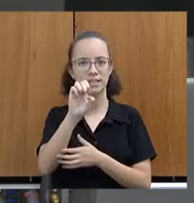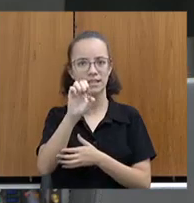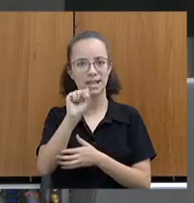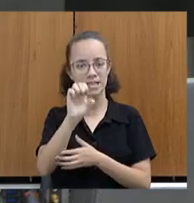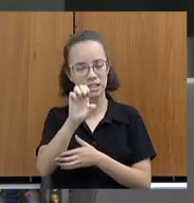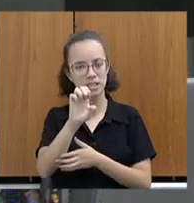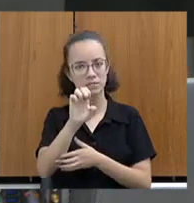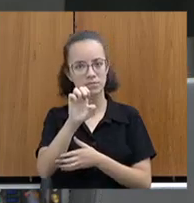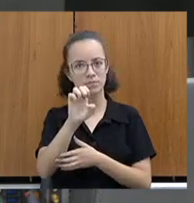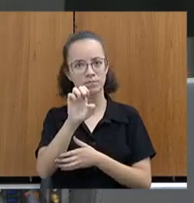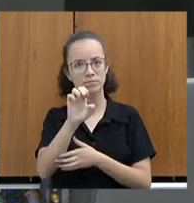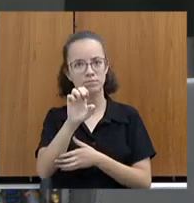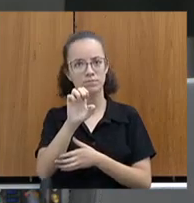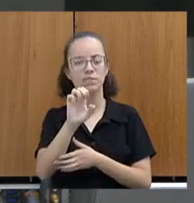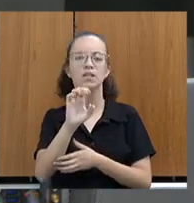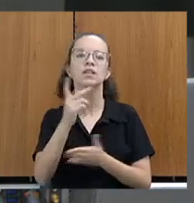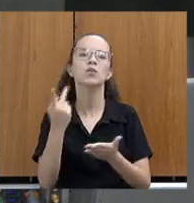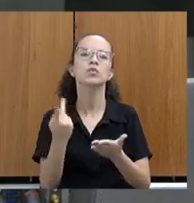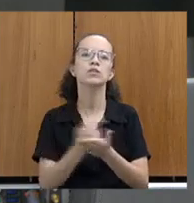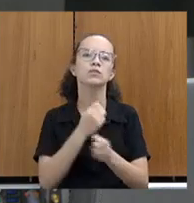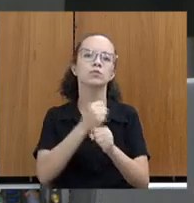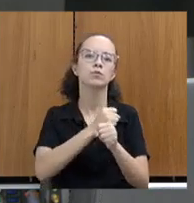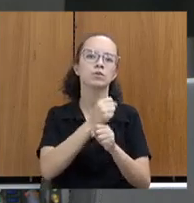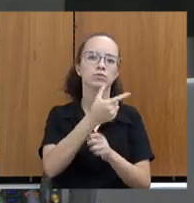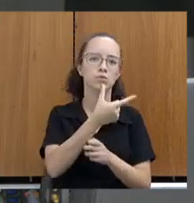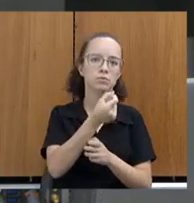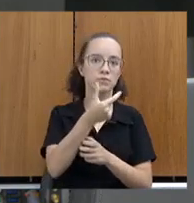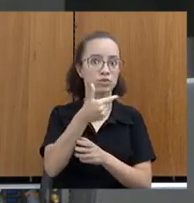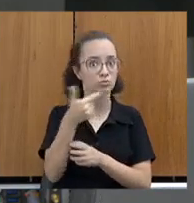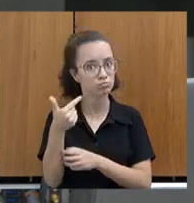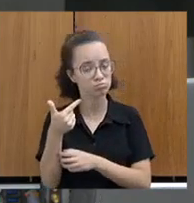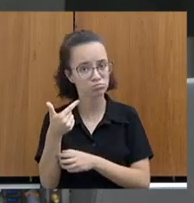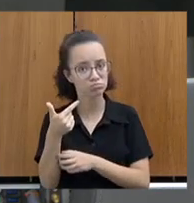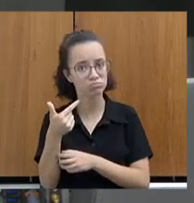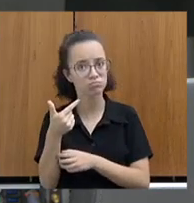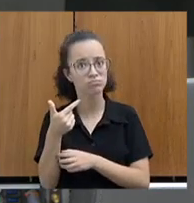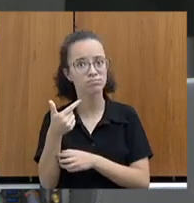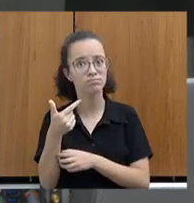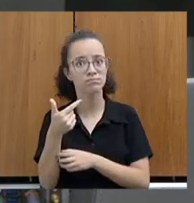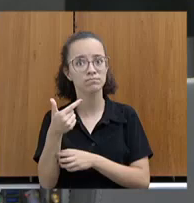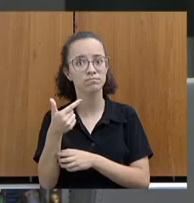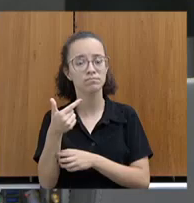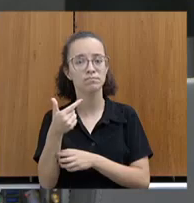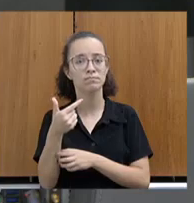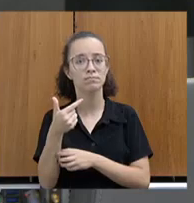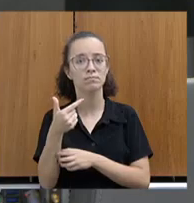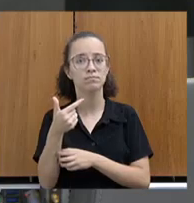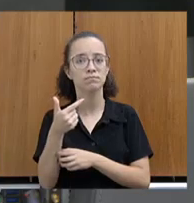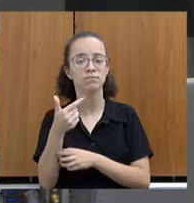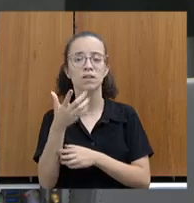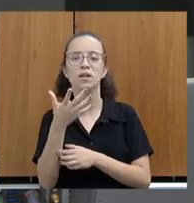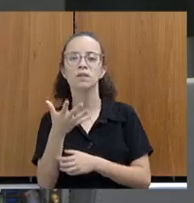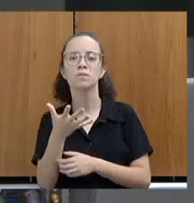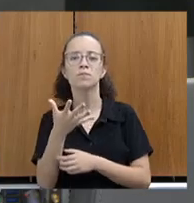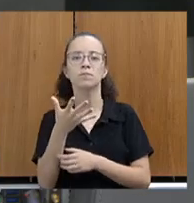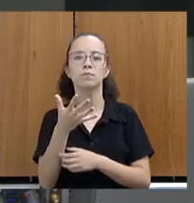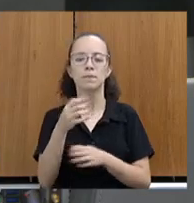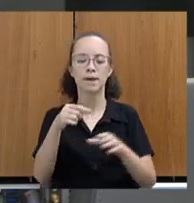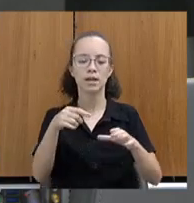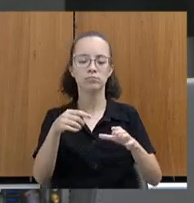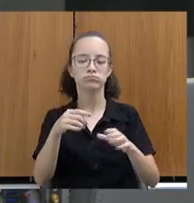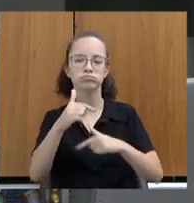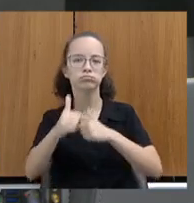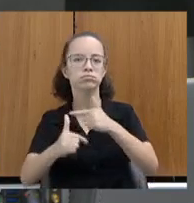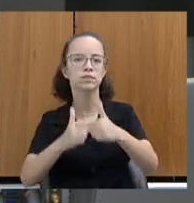que adotou durante o ano de 2022 para fomentar a geração de postos de